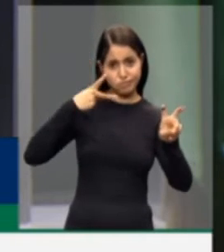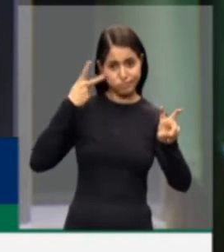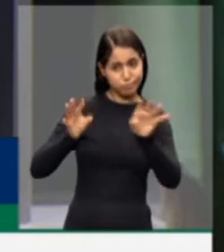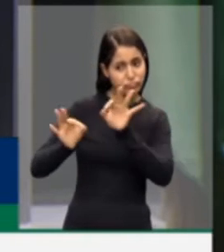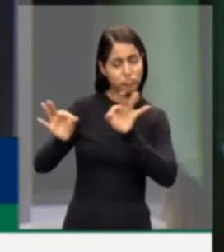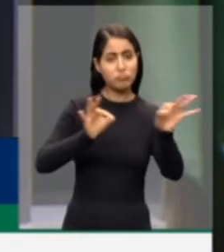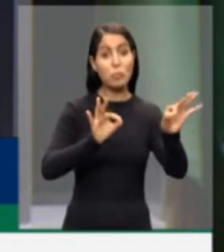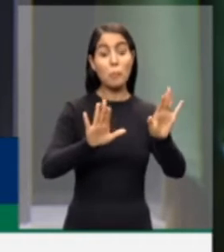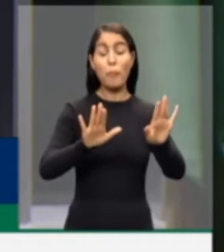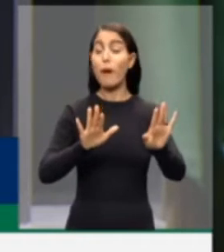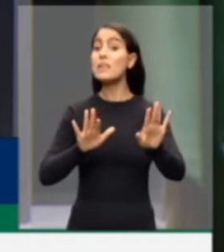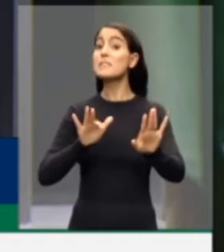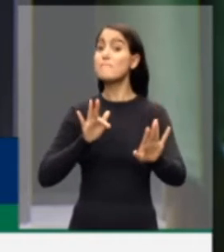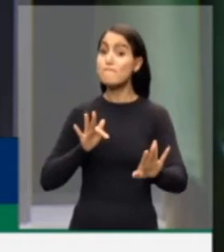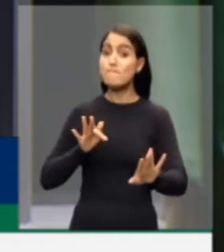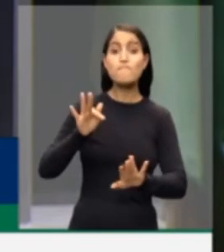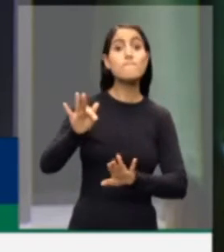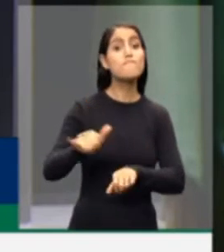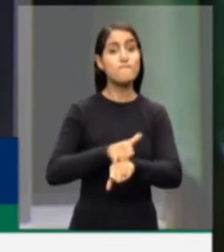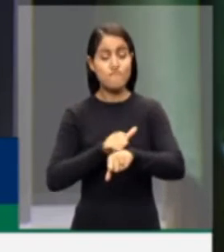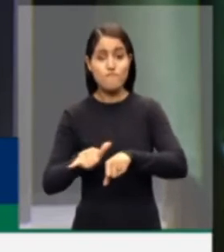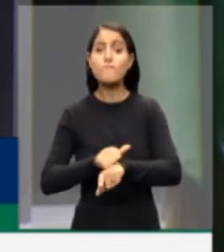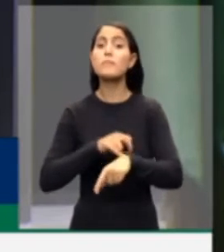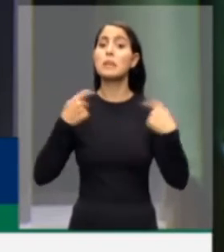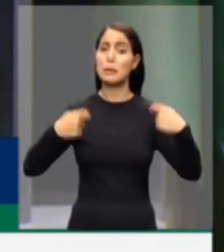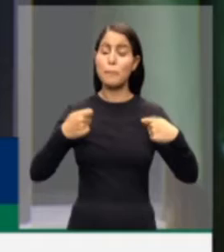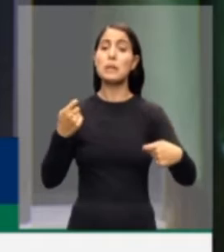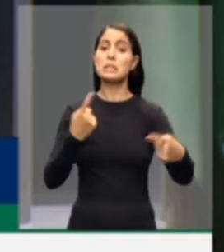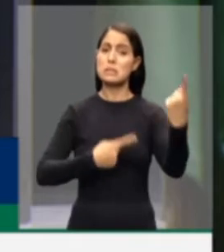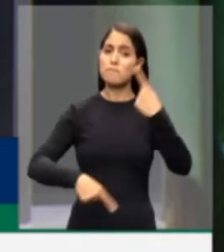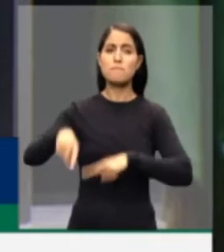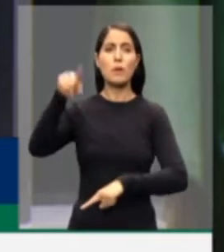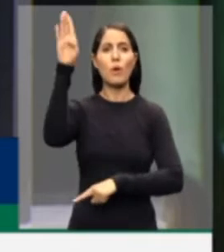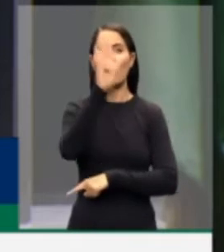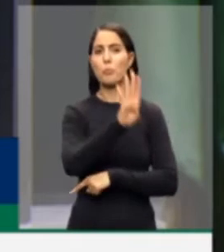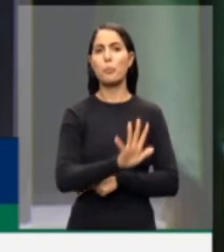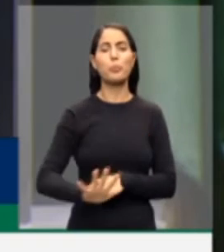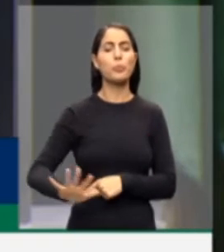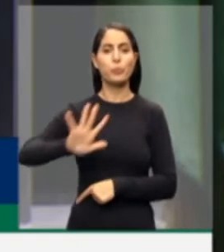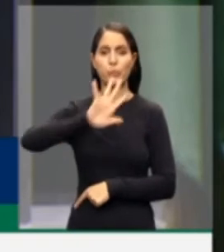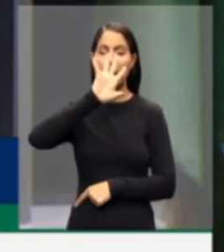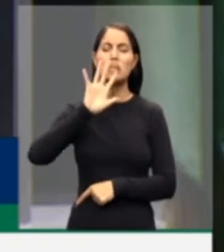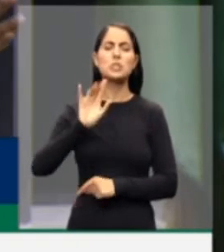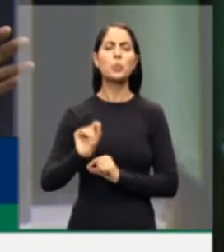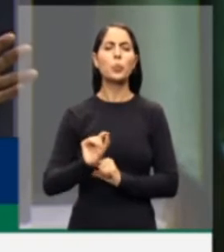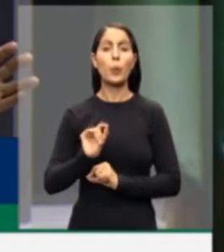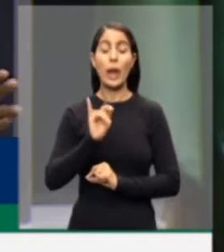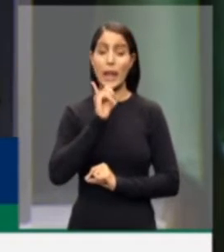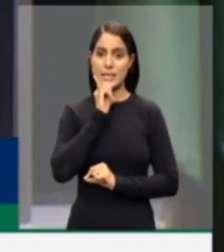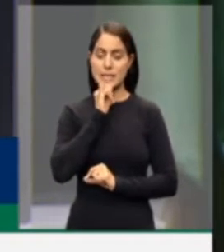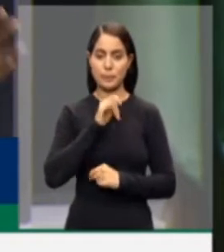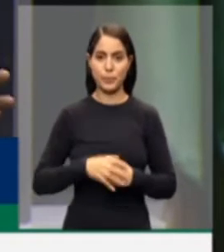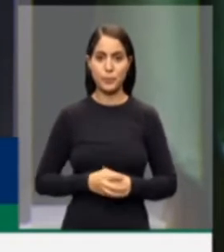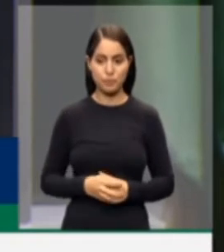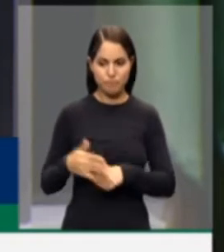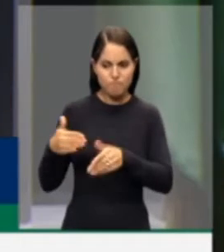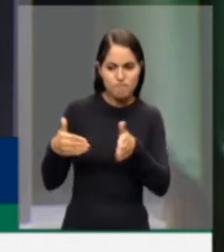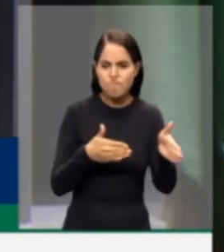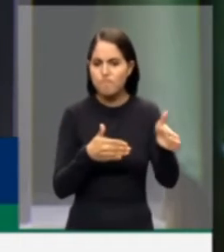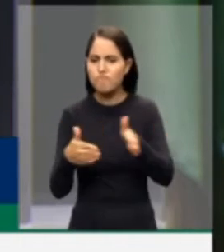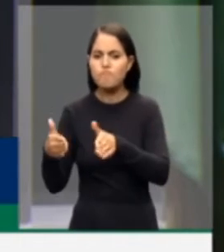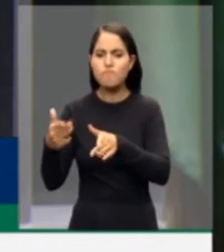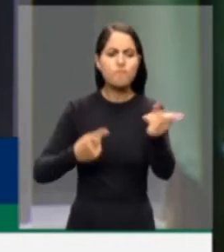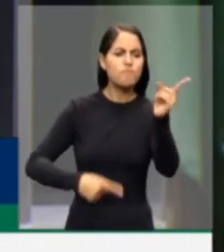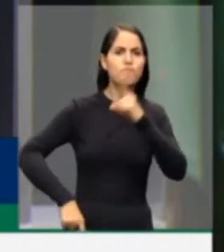é o caminho que deve ser seguido para que o Brasil possa, de alguma forma, encontrar o rumo de